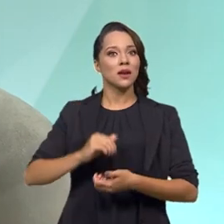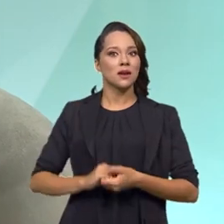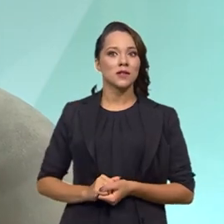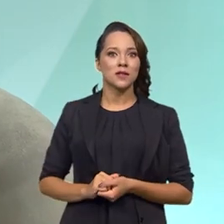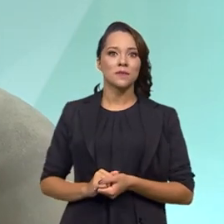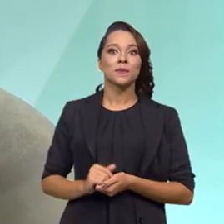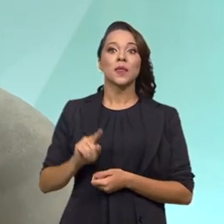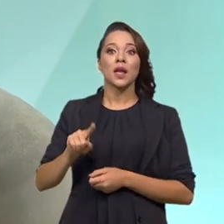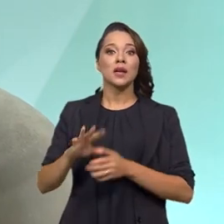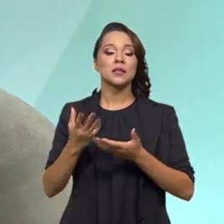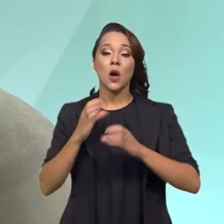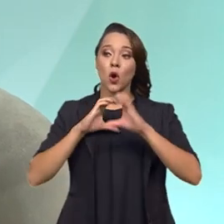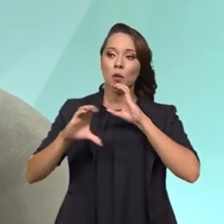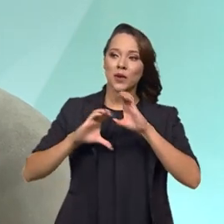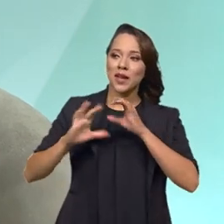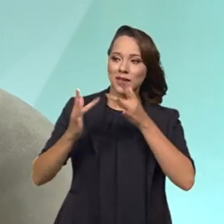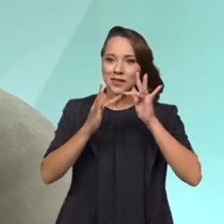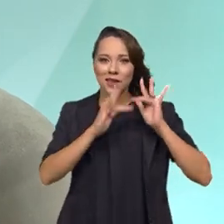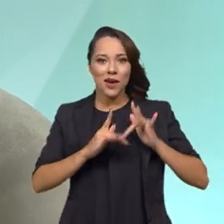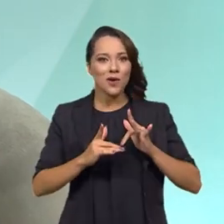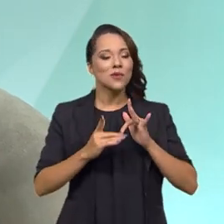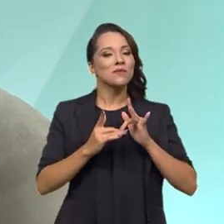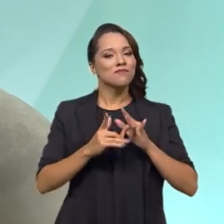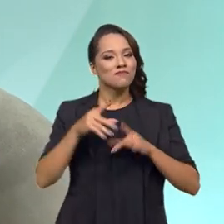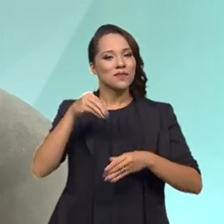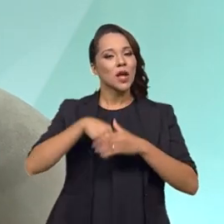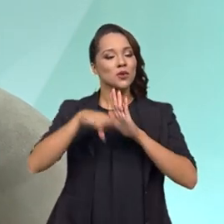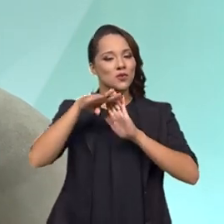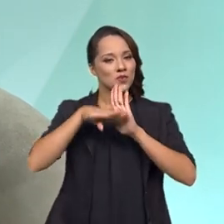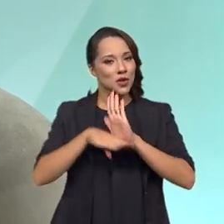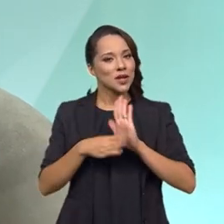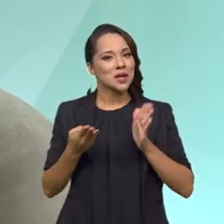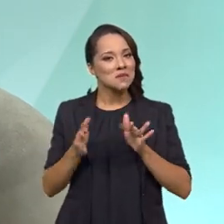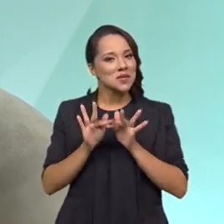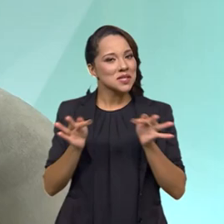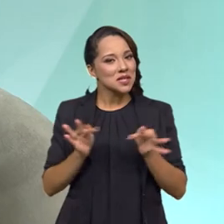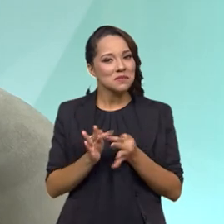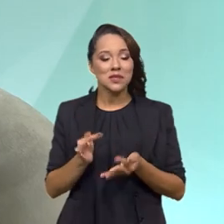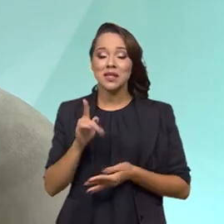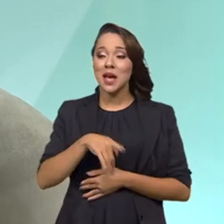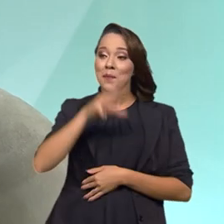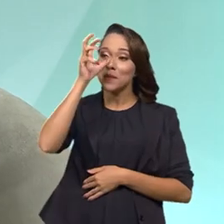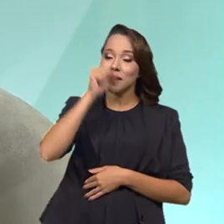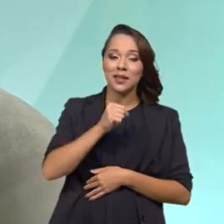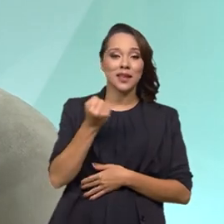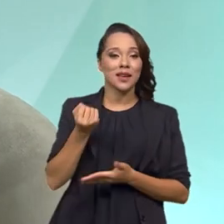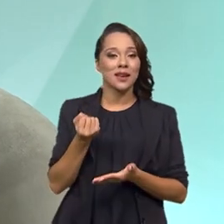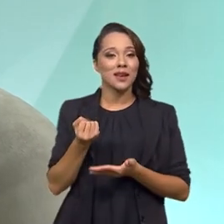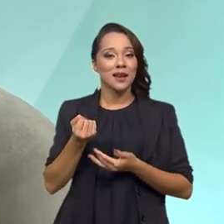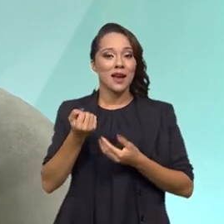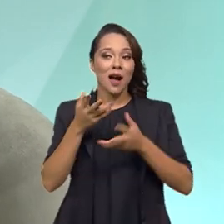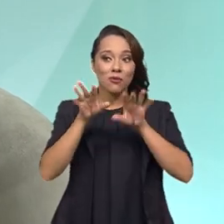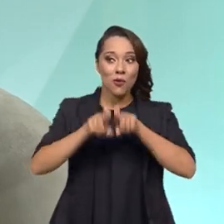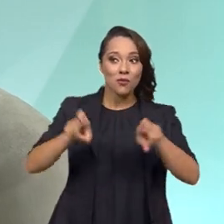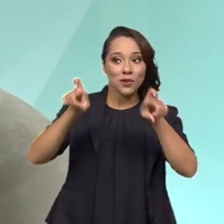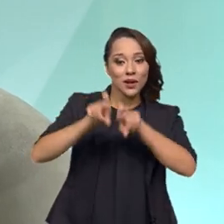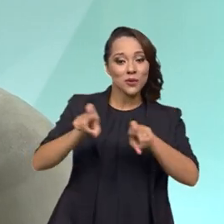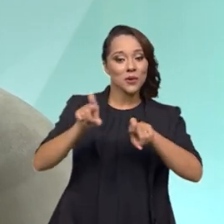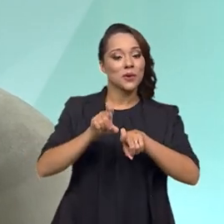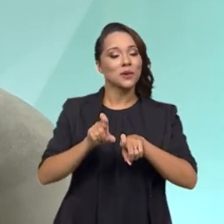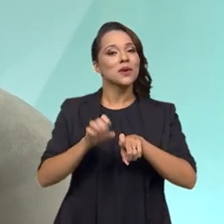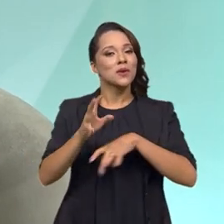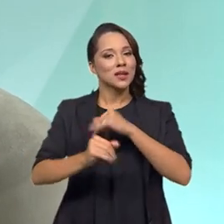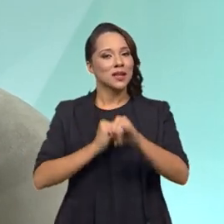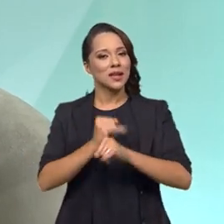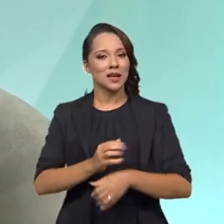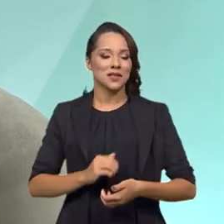intercomunicação desses idosos dentro de um programa simples, que é aprender a manipular o computador com a